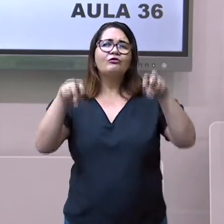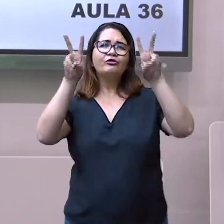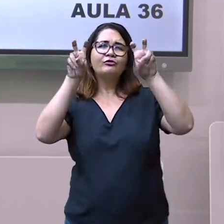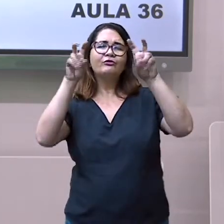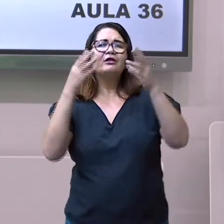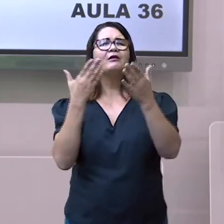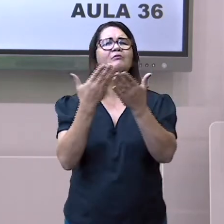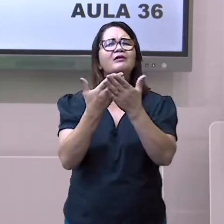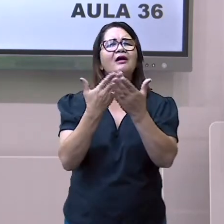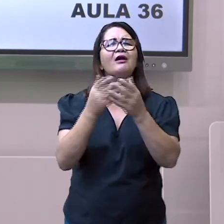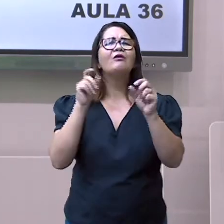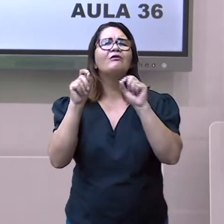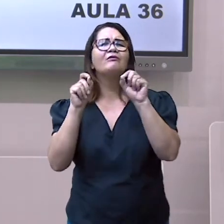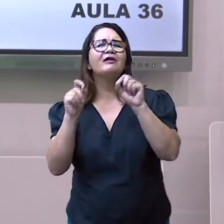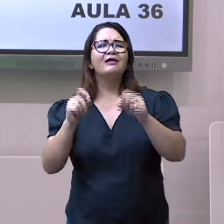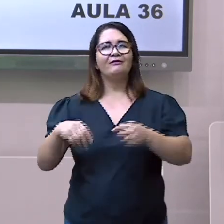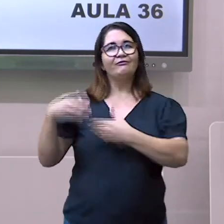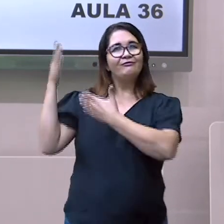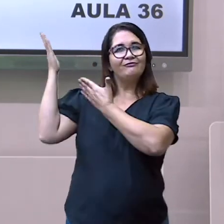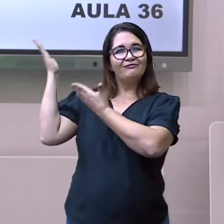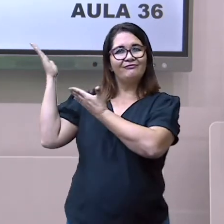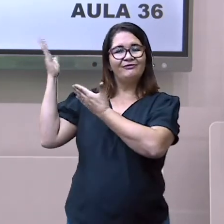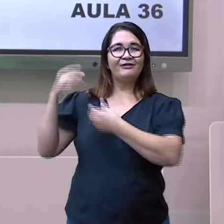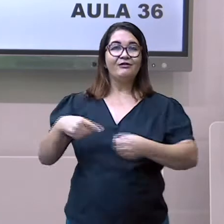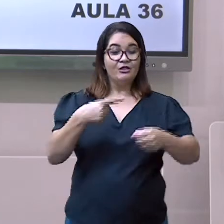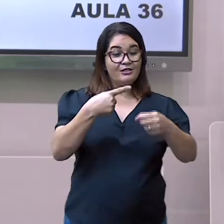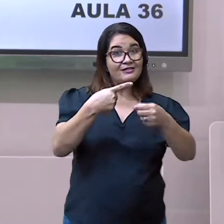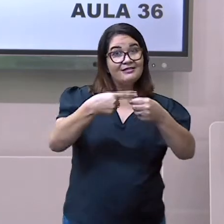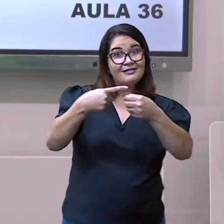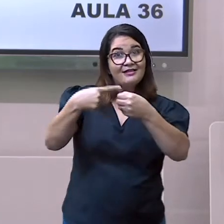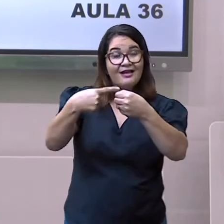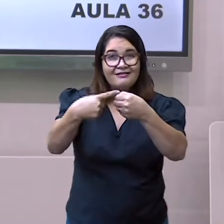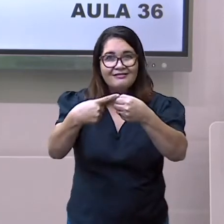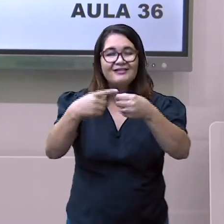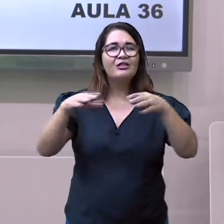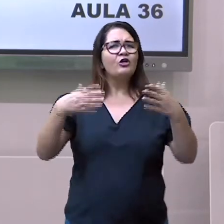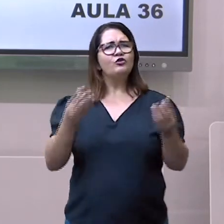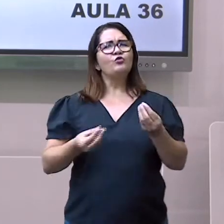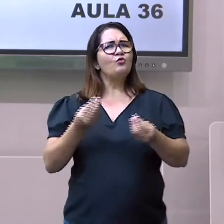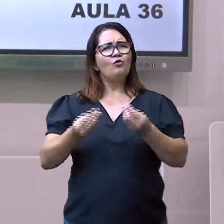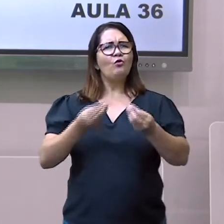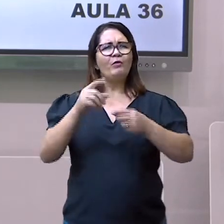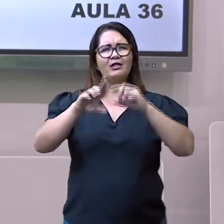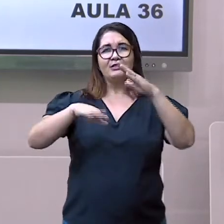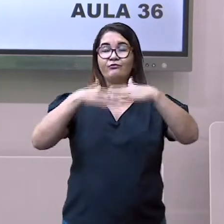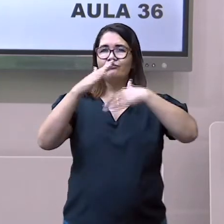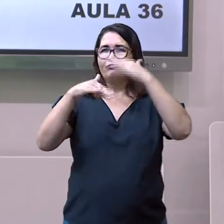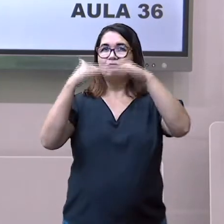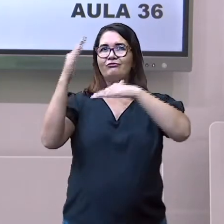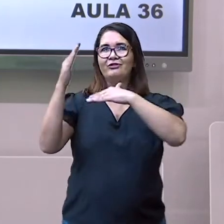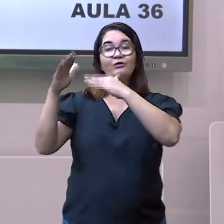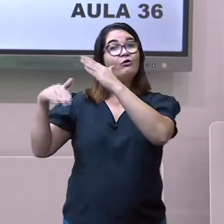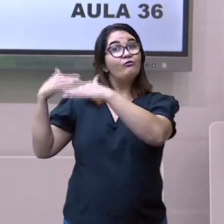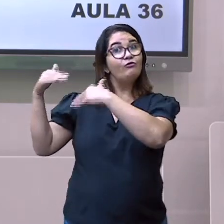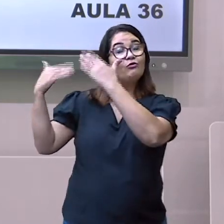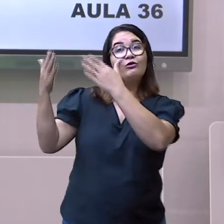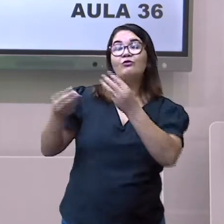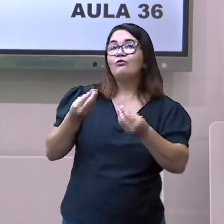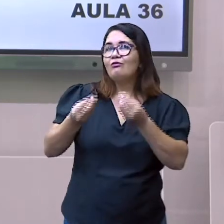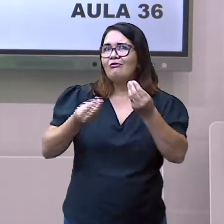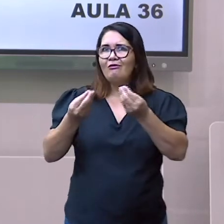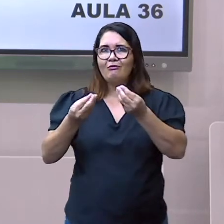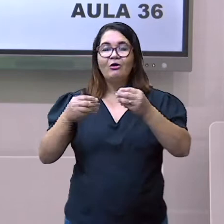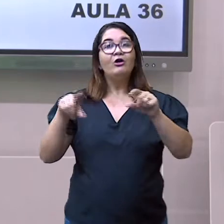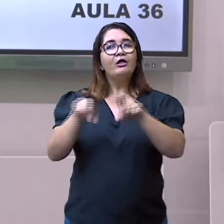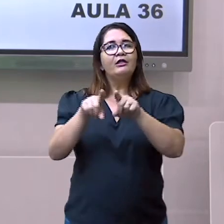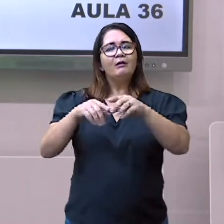construídas, as diferenças entre paisagens urbanas e rurais, como funciona o processo